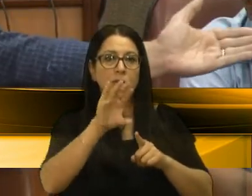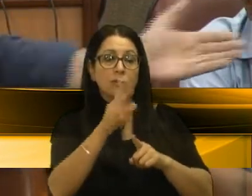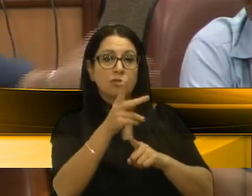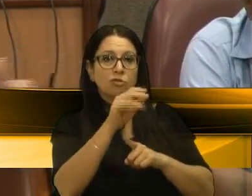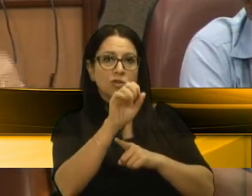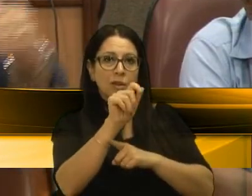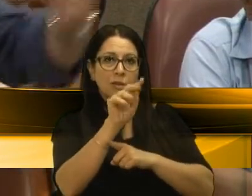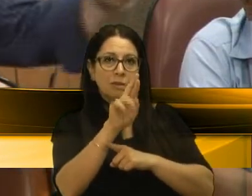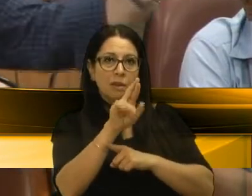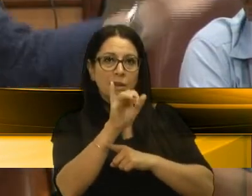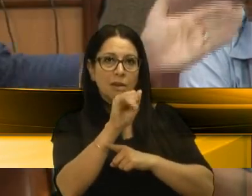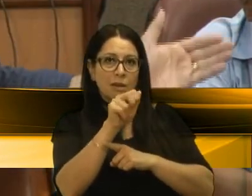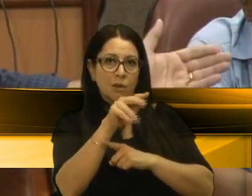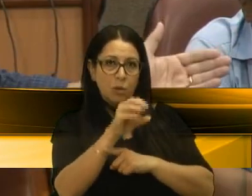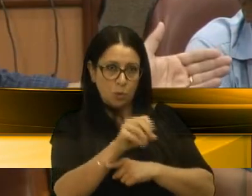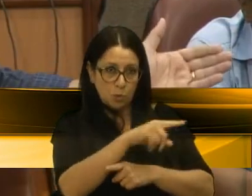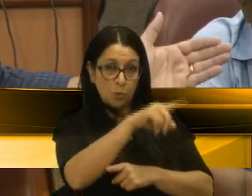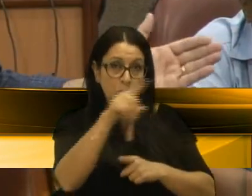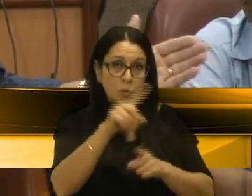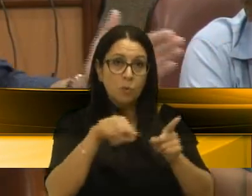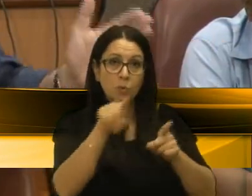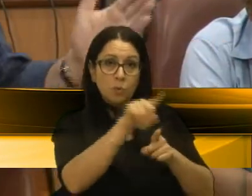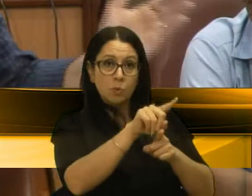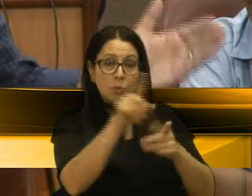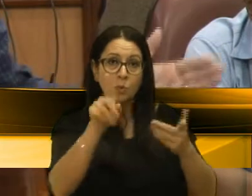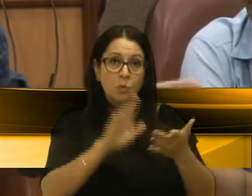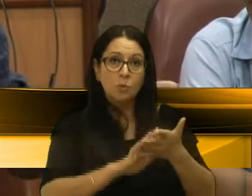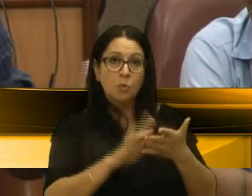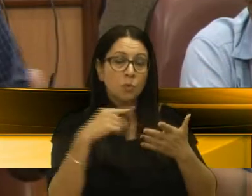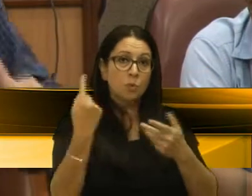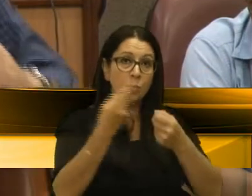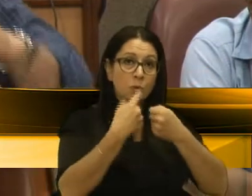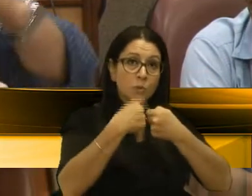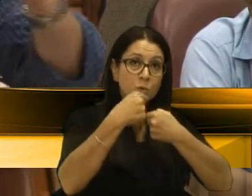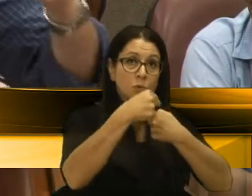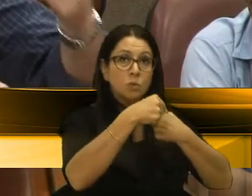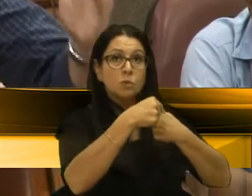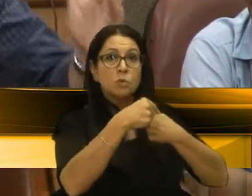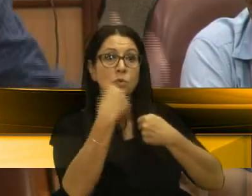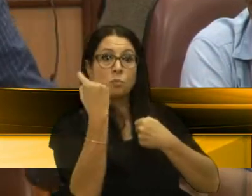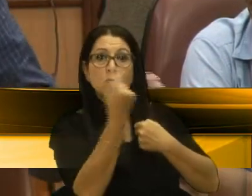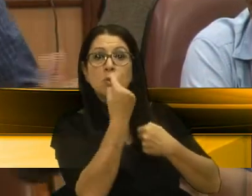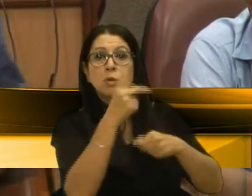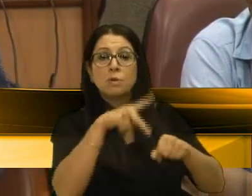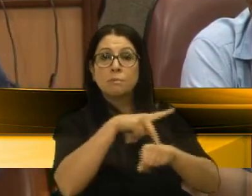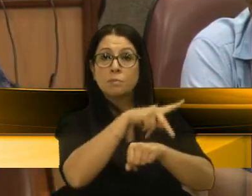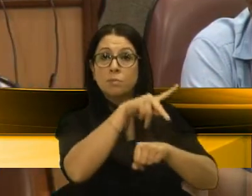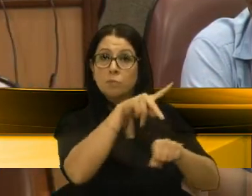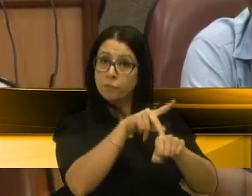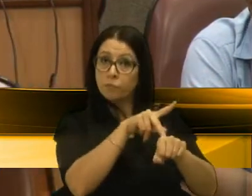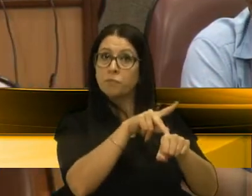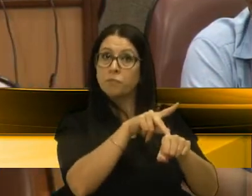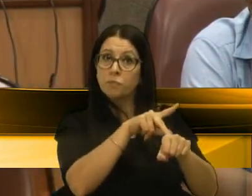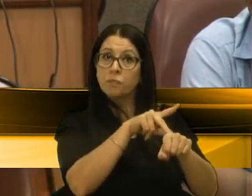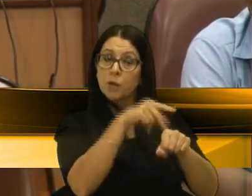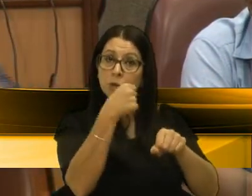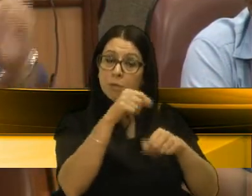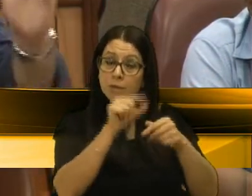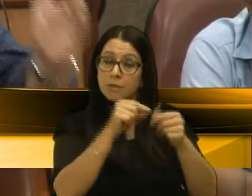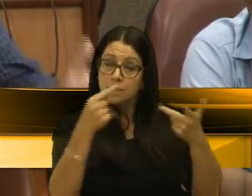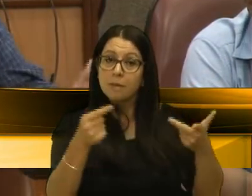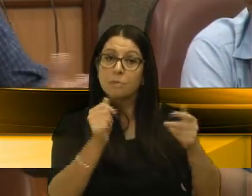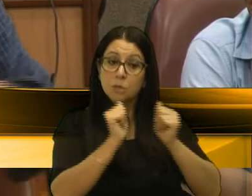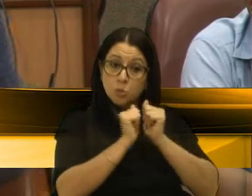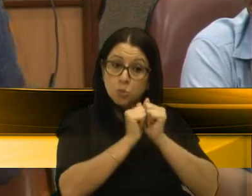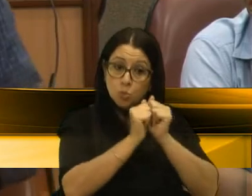Filipe, uma edificação única em nossa cidade, talvez uma das únicas no país, e nós precisamos, então, estar